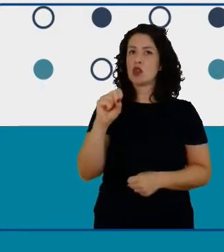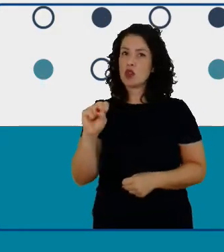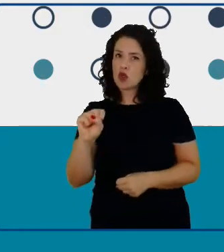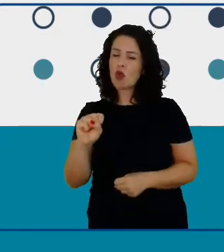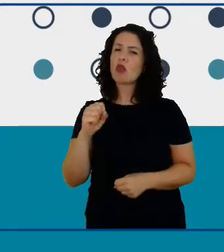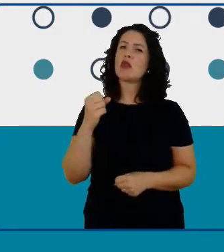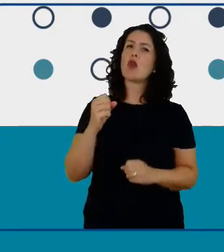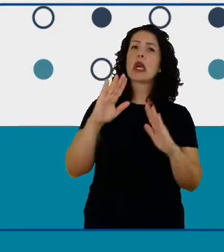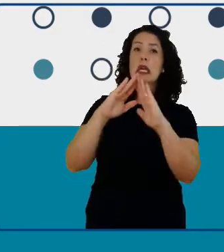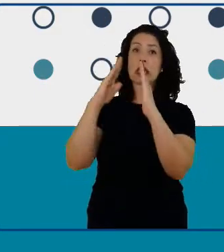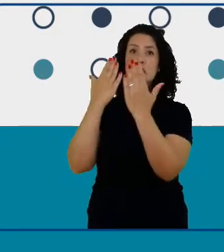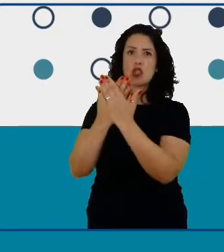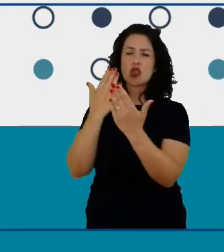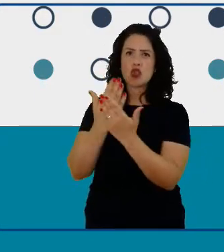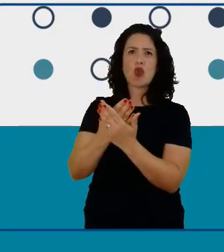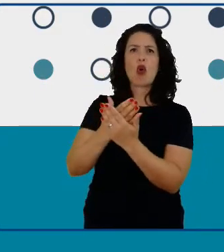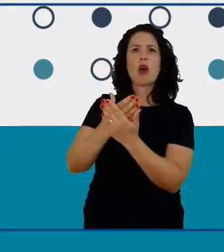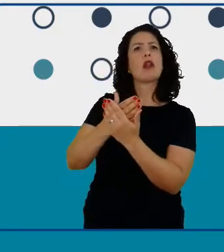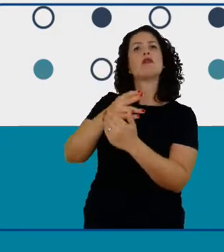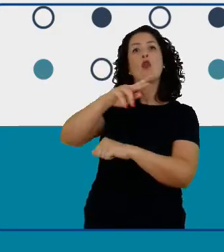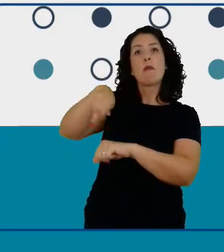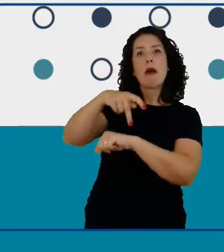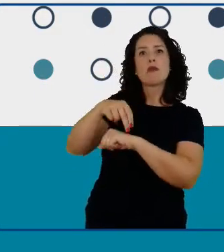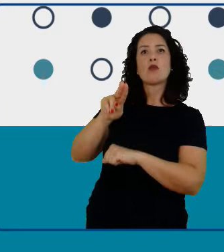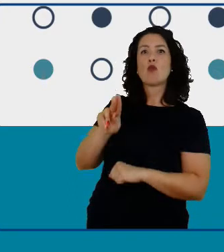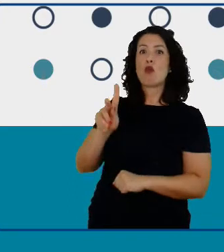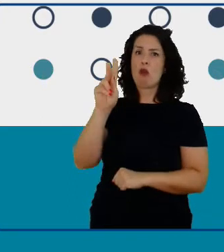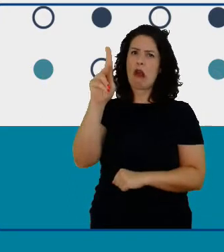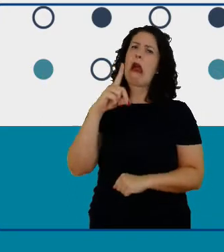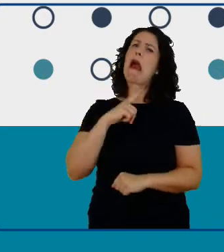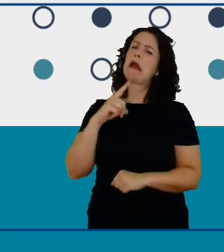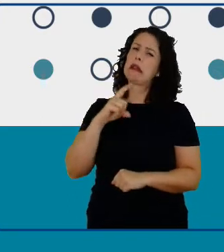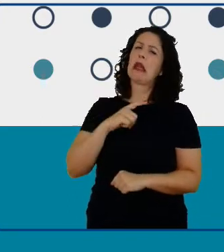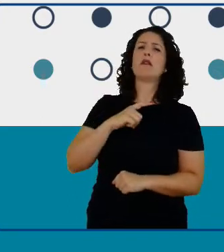participando nós tivemos o país de Gales